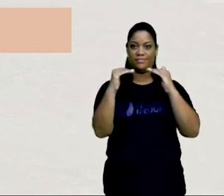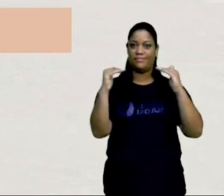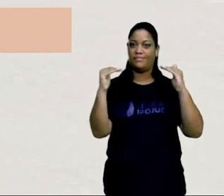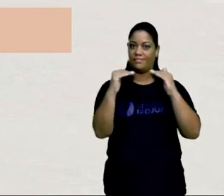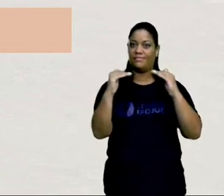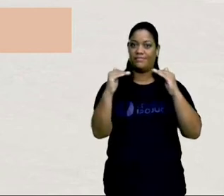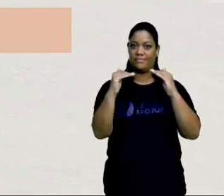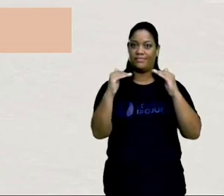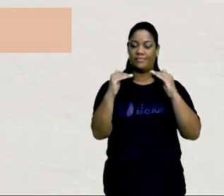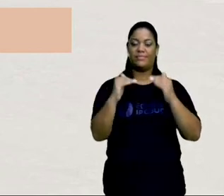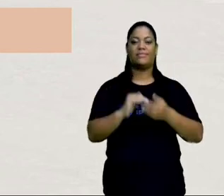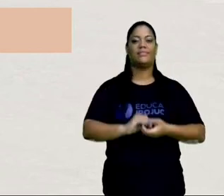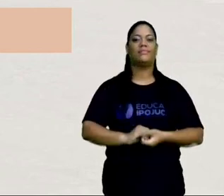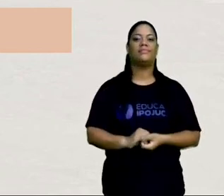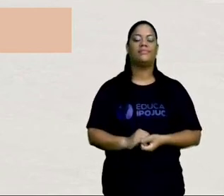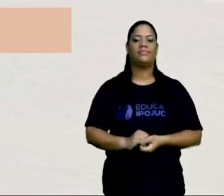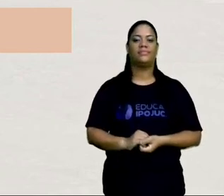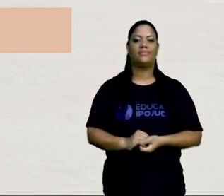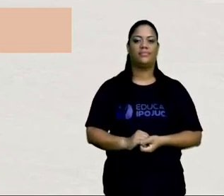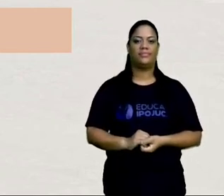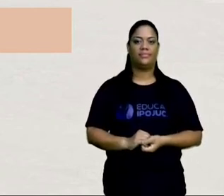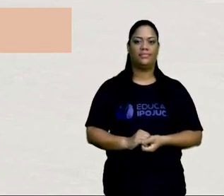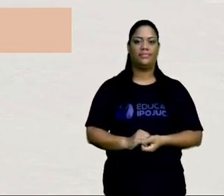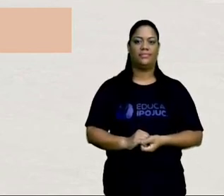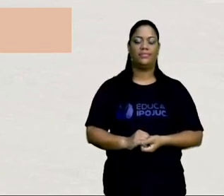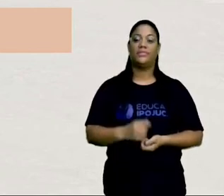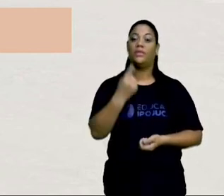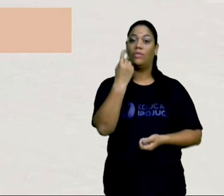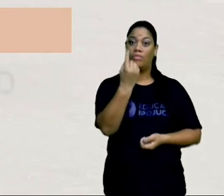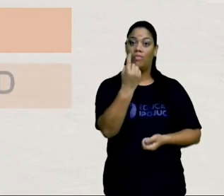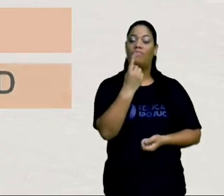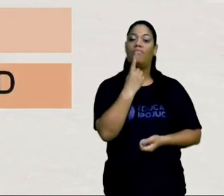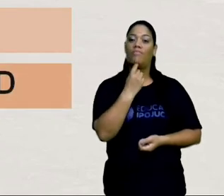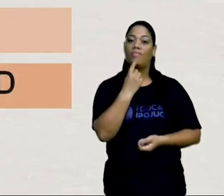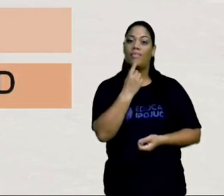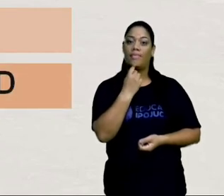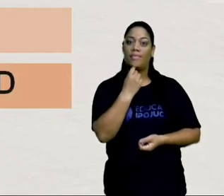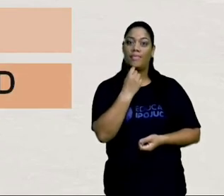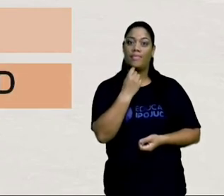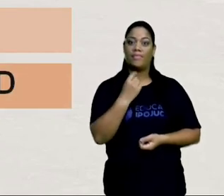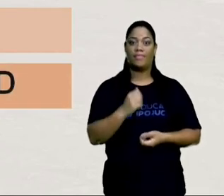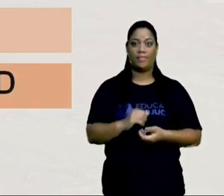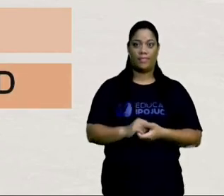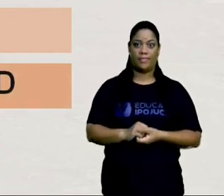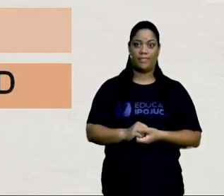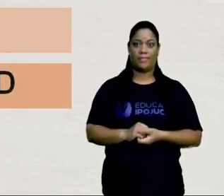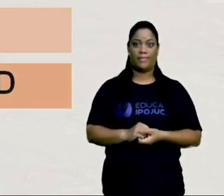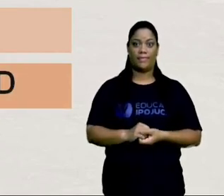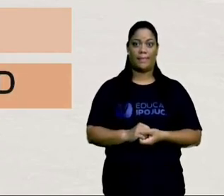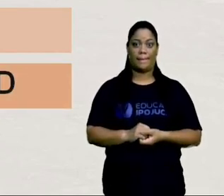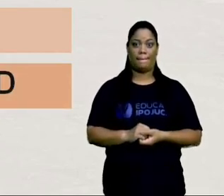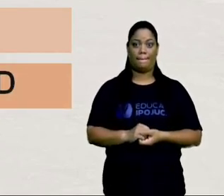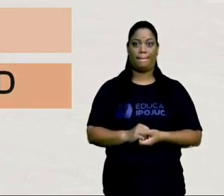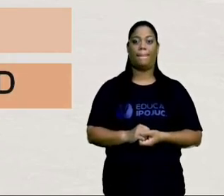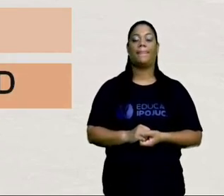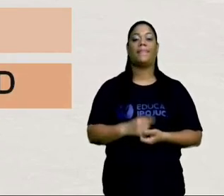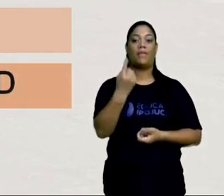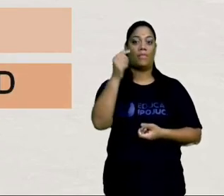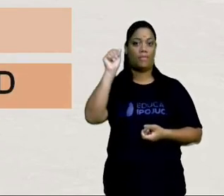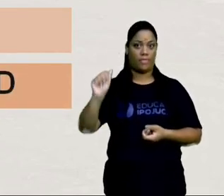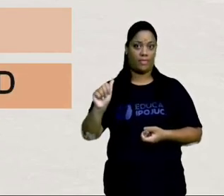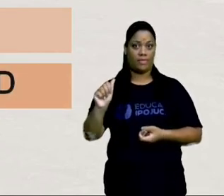vermelho e seis verdes. Lembrando que um vermelho é um A. E os seis